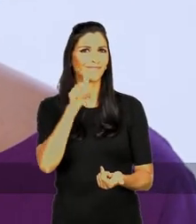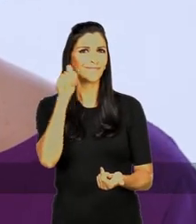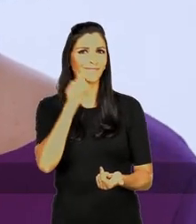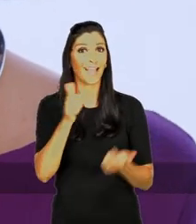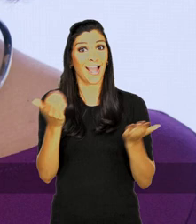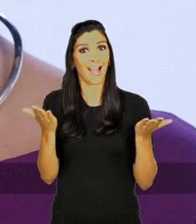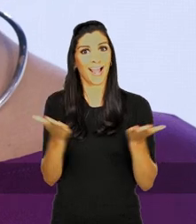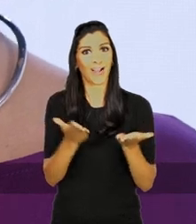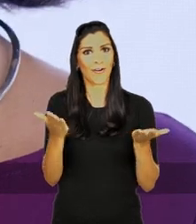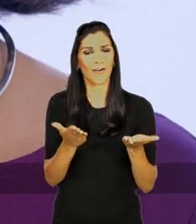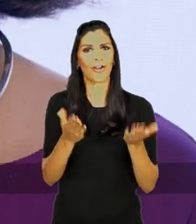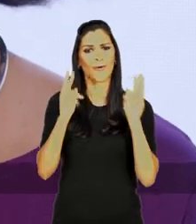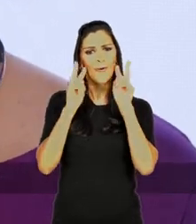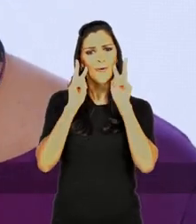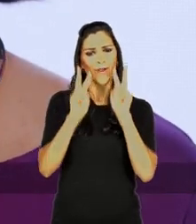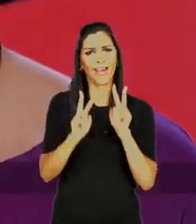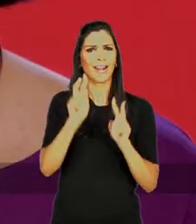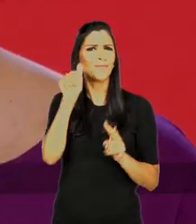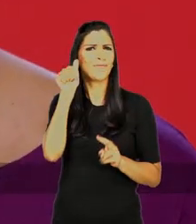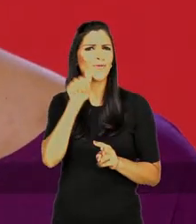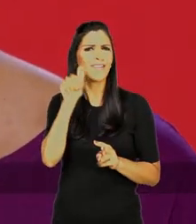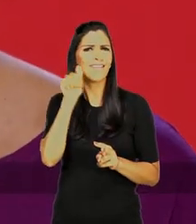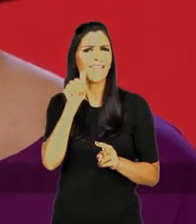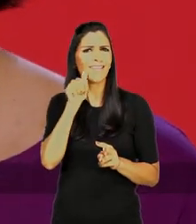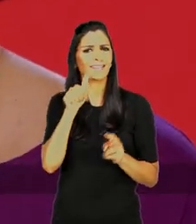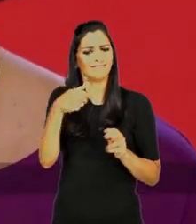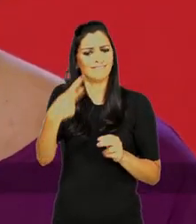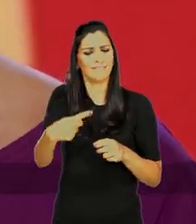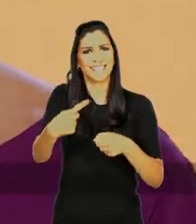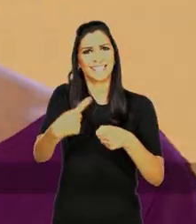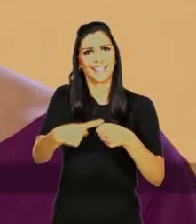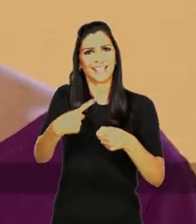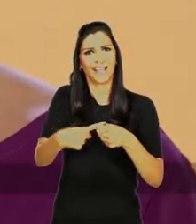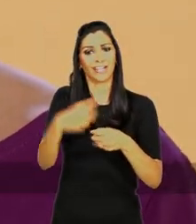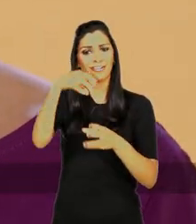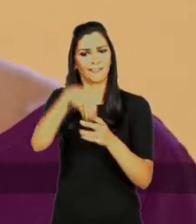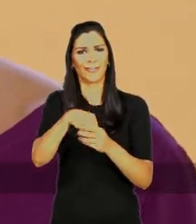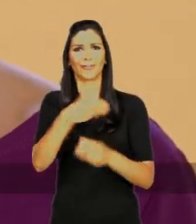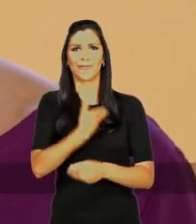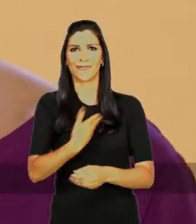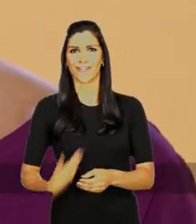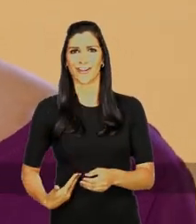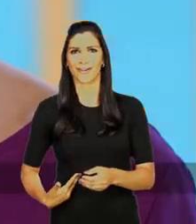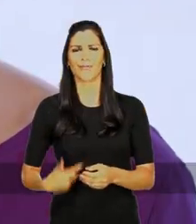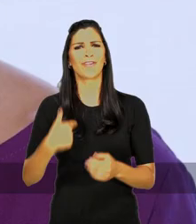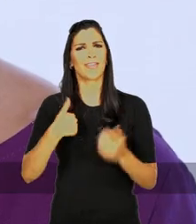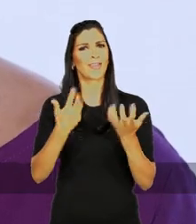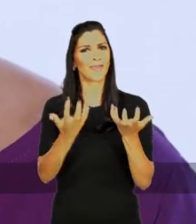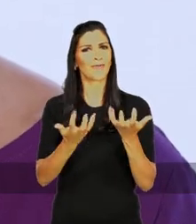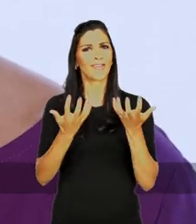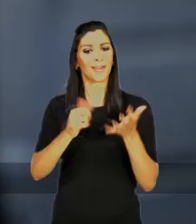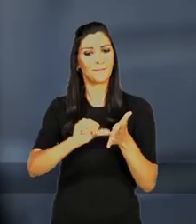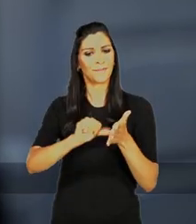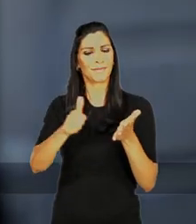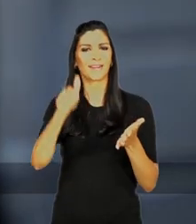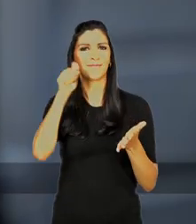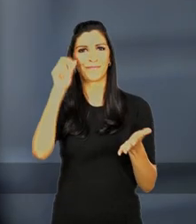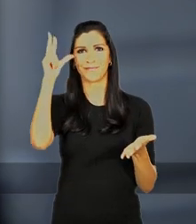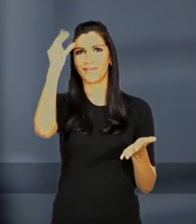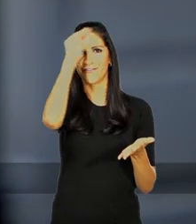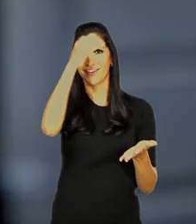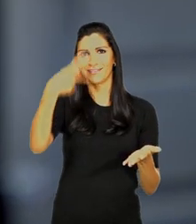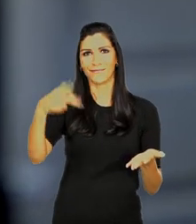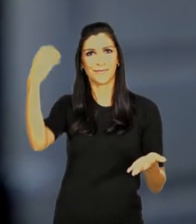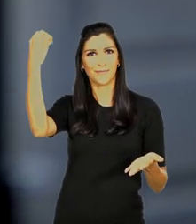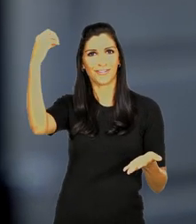Chegou a vez de colocar o olhar das mulheres, da nossa cidade, no nosso governo. Eu quero ser a primeira prefeita de